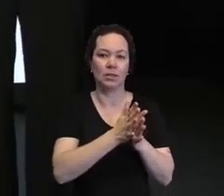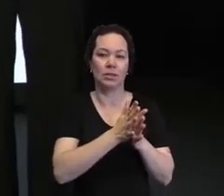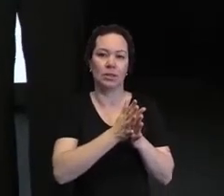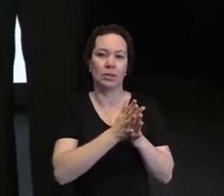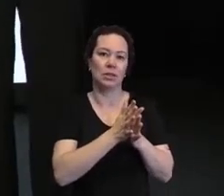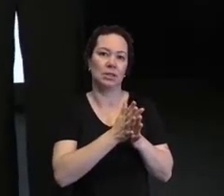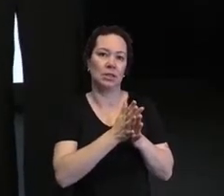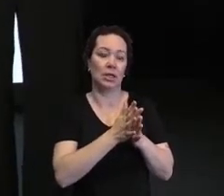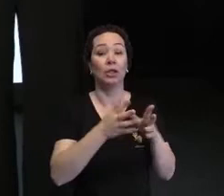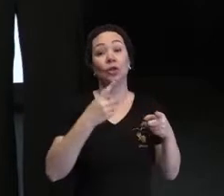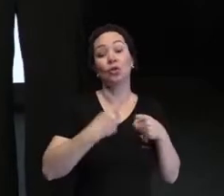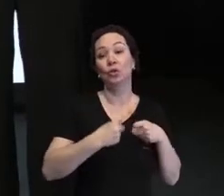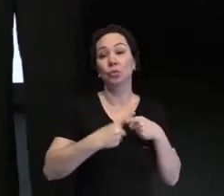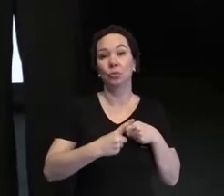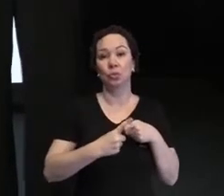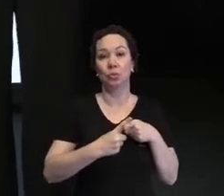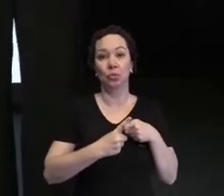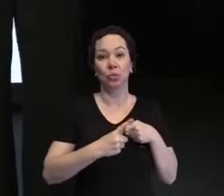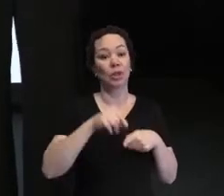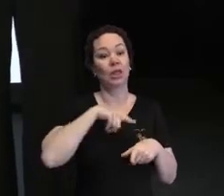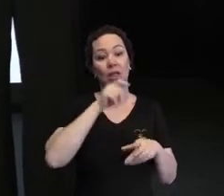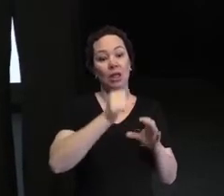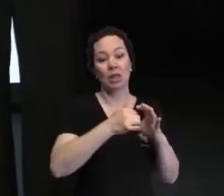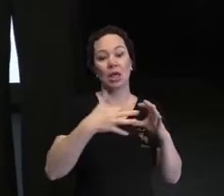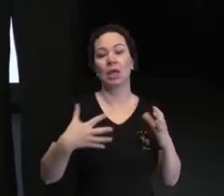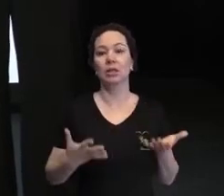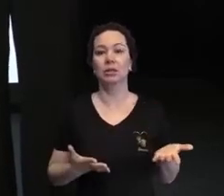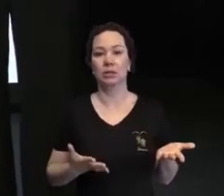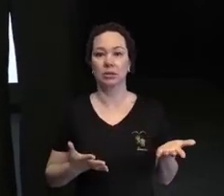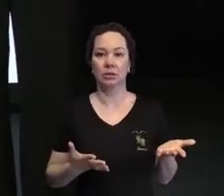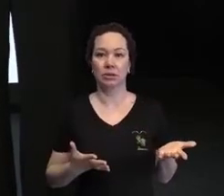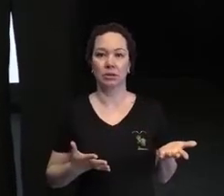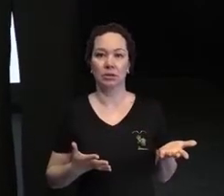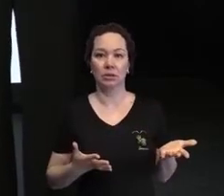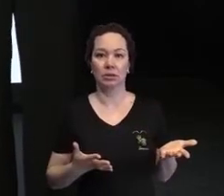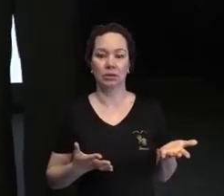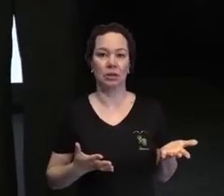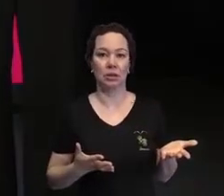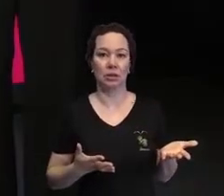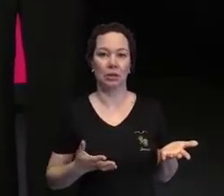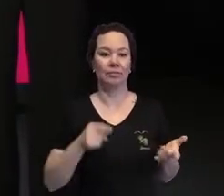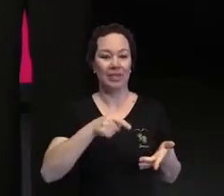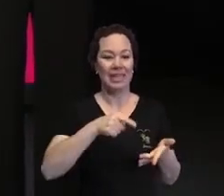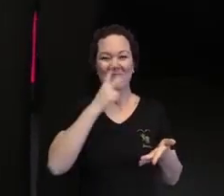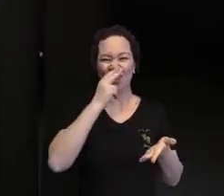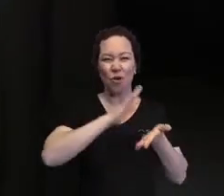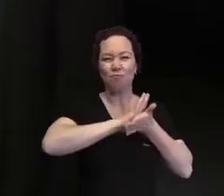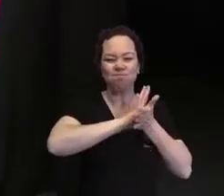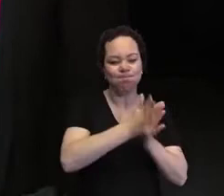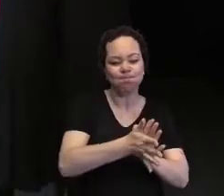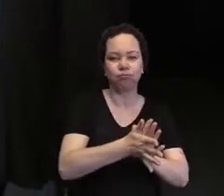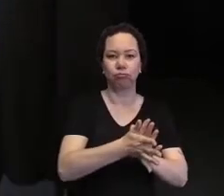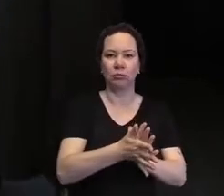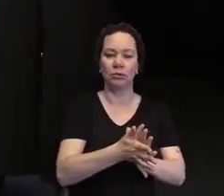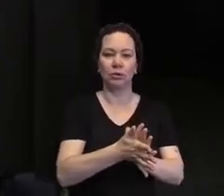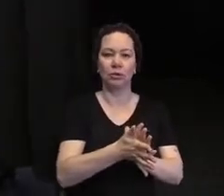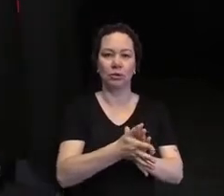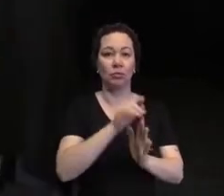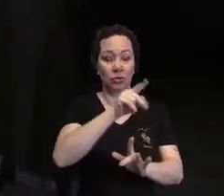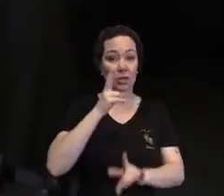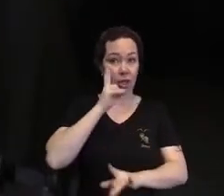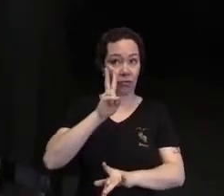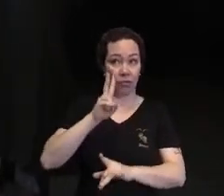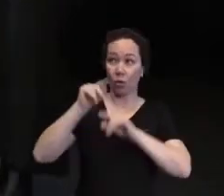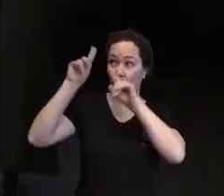Simplesmente pelo fato de ele ter essa característica. E esse racismo que a gente acabou de ver, ele